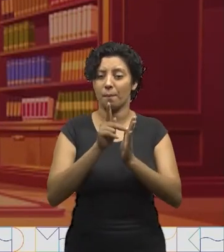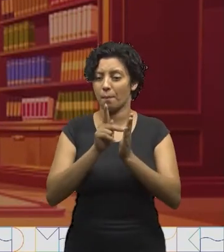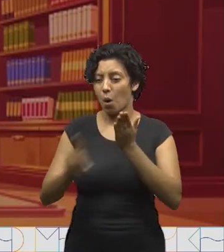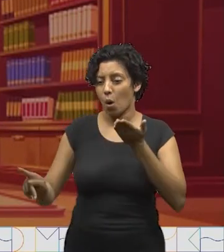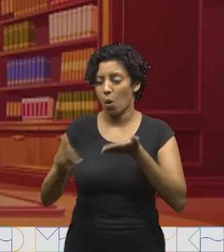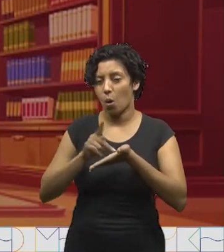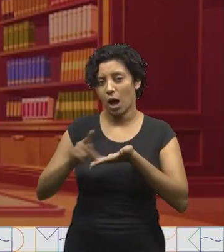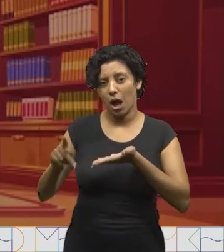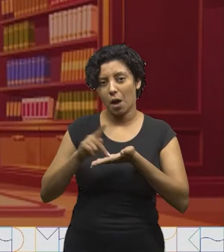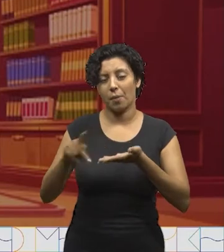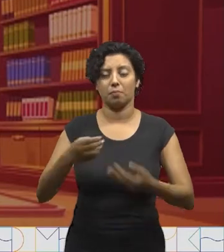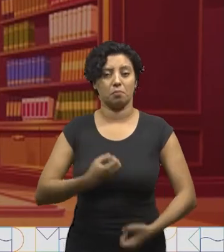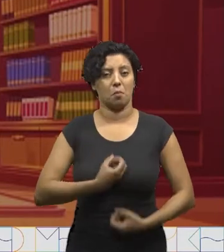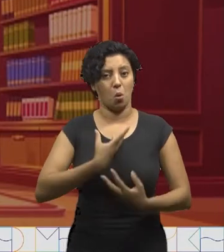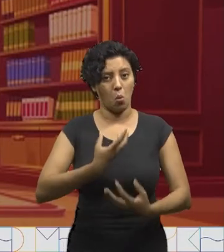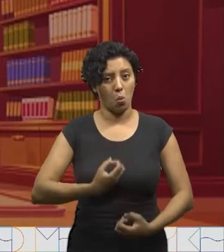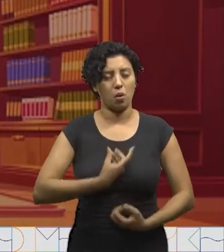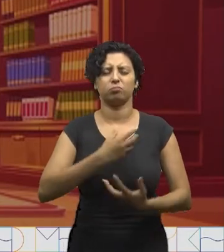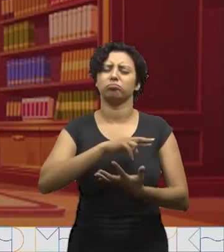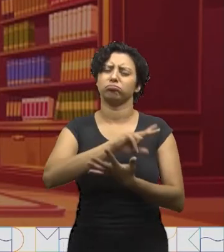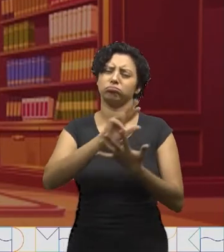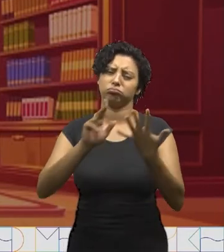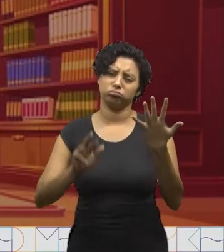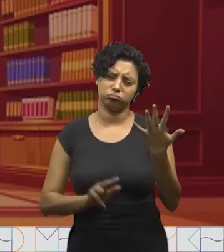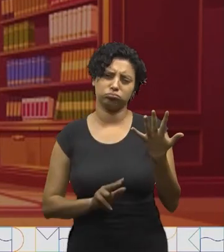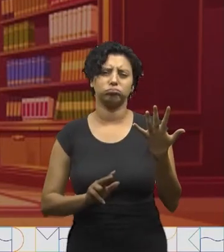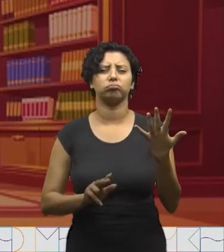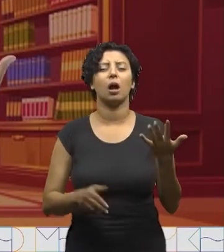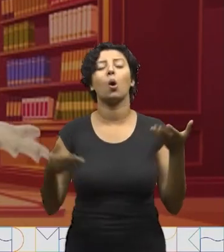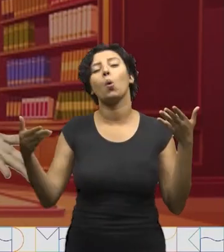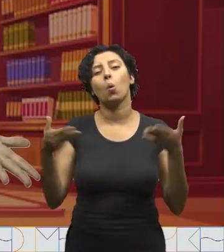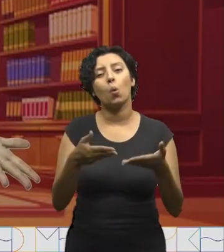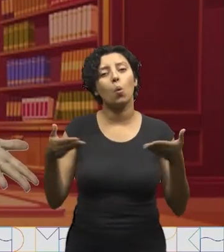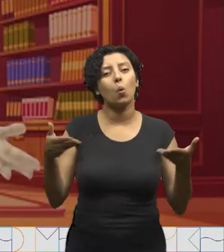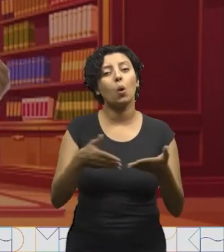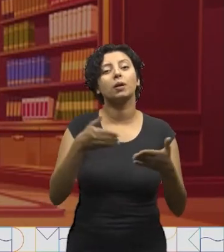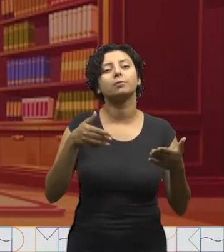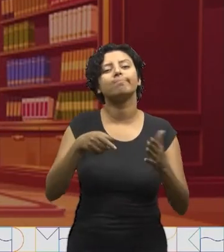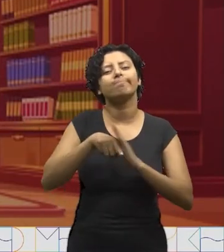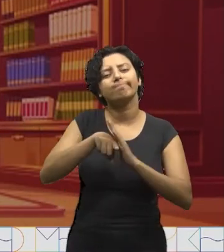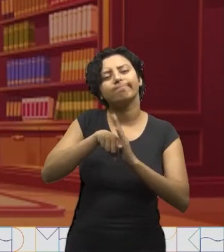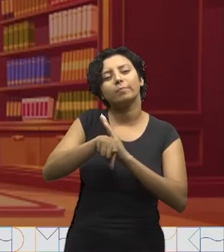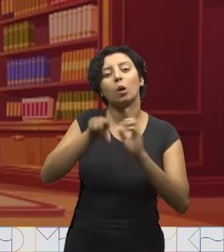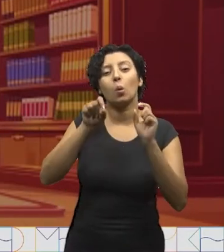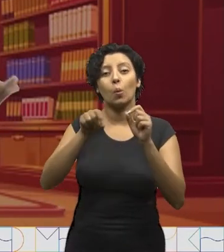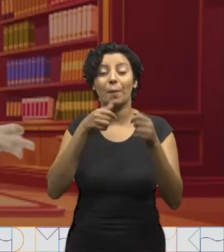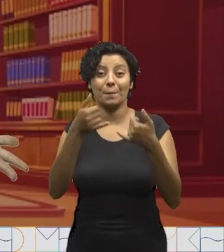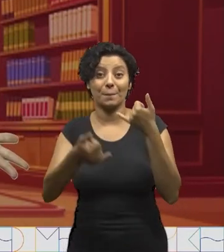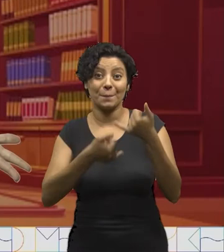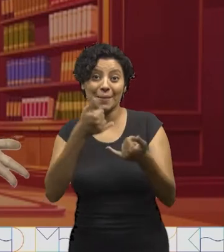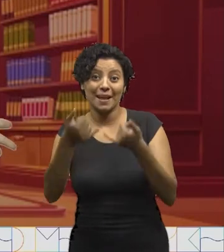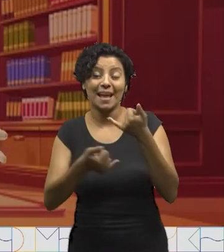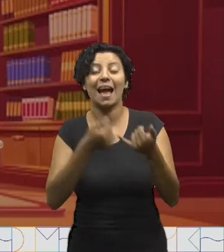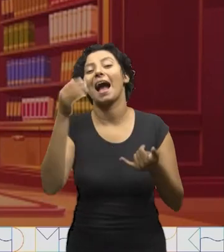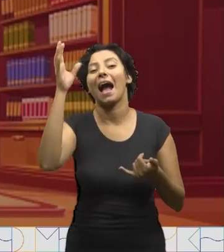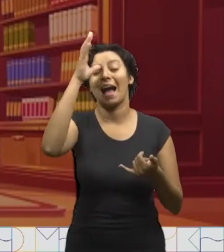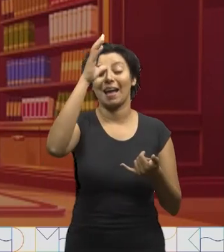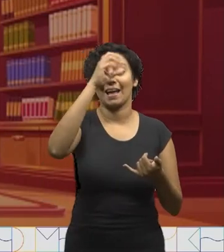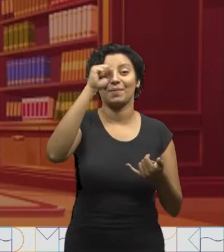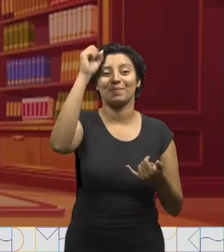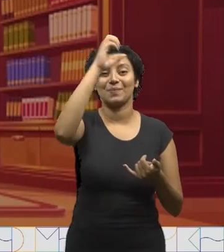poemas, poesias, entre outros. E hoje, vamos explorar, brincar,